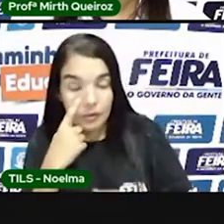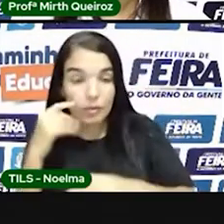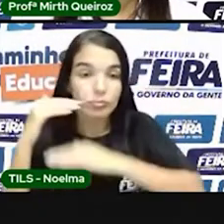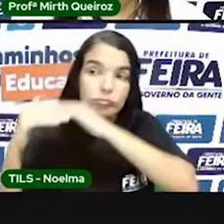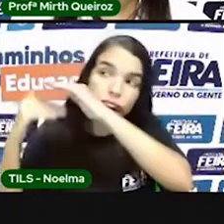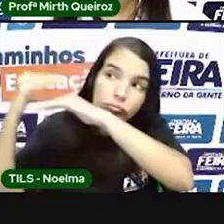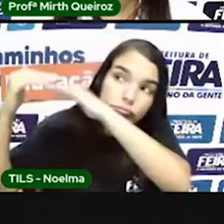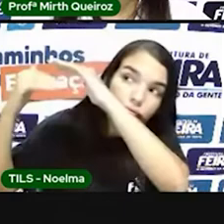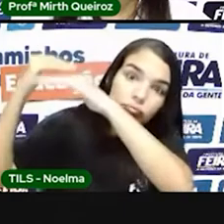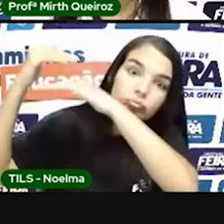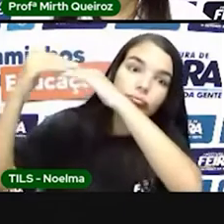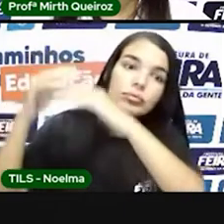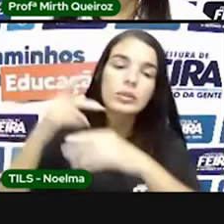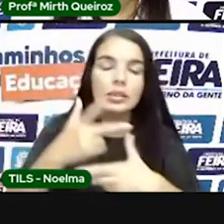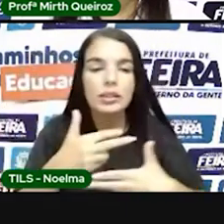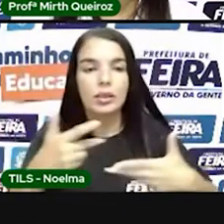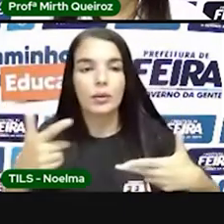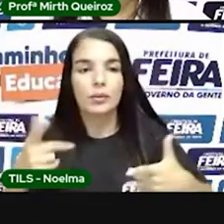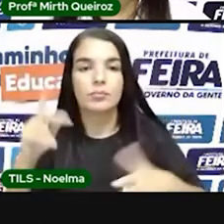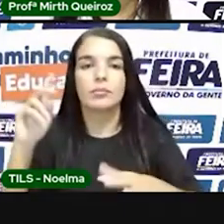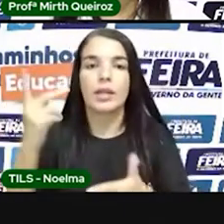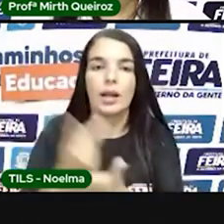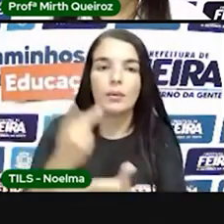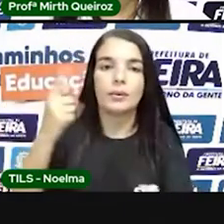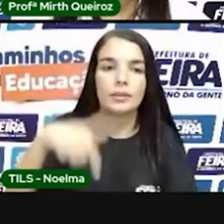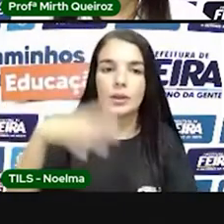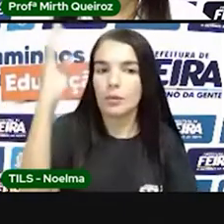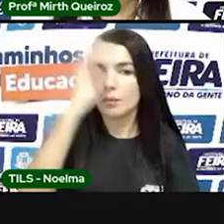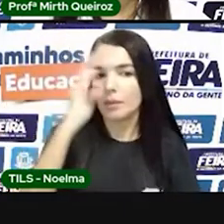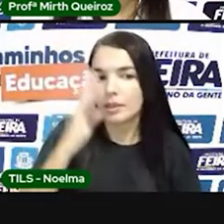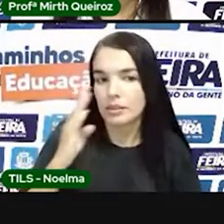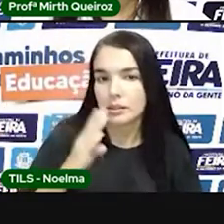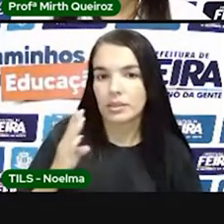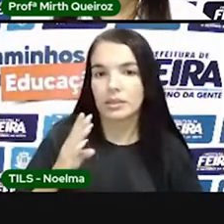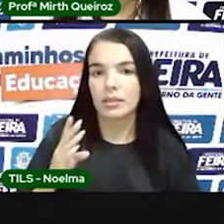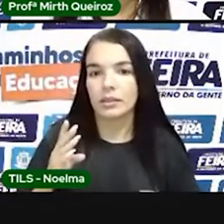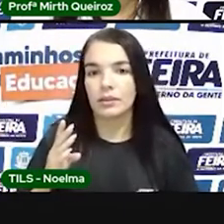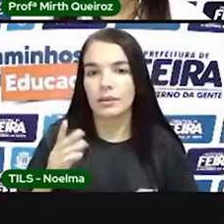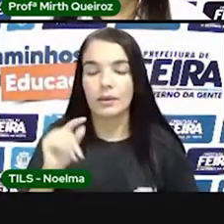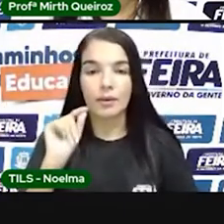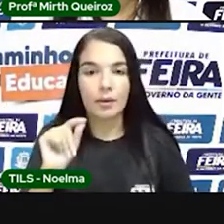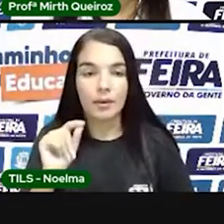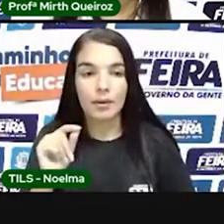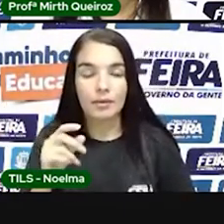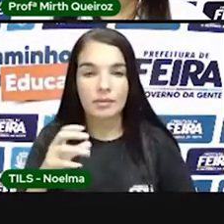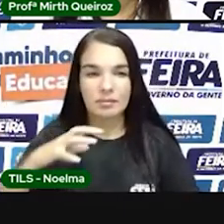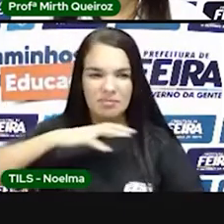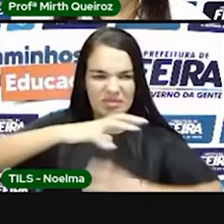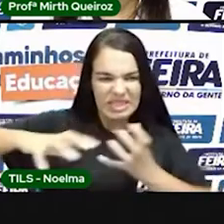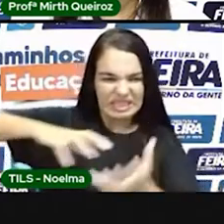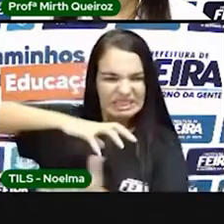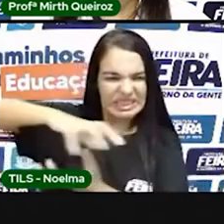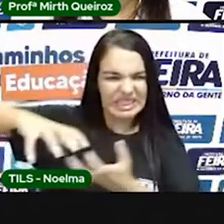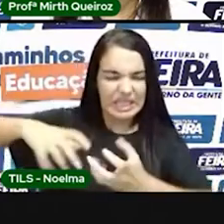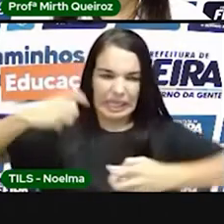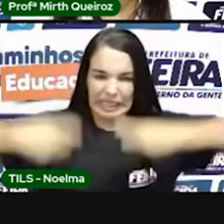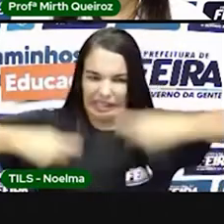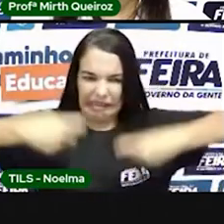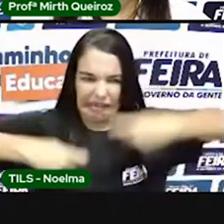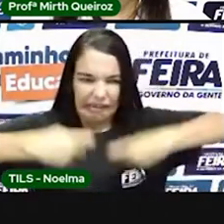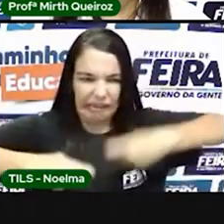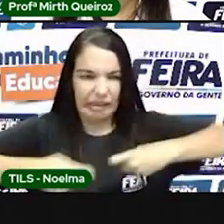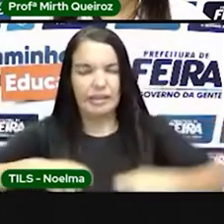uma série de revoltas, onde os brasileiros aparecem contra os portugueses. Essas revoltas são chamadas de revoltas nativistas.